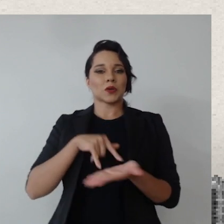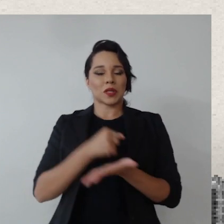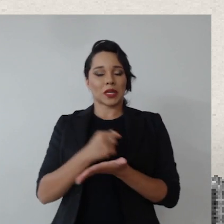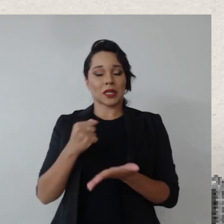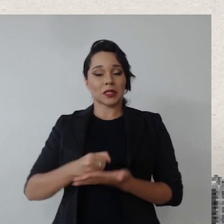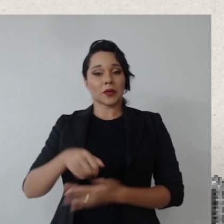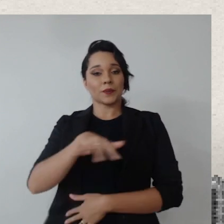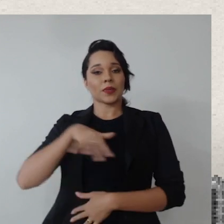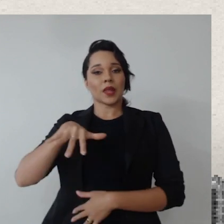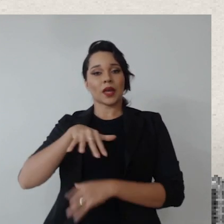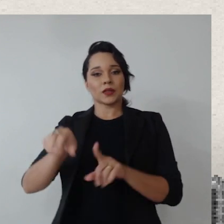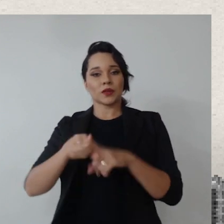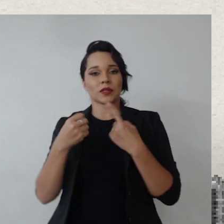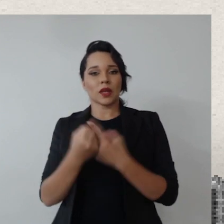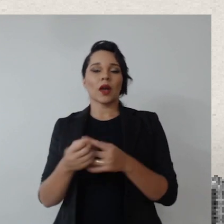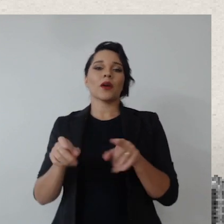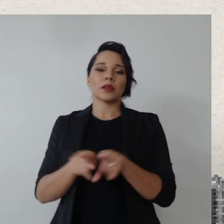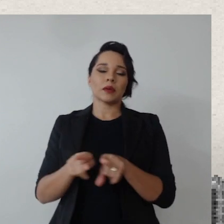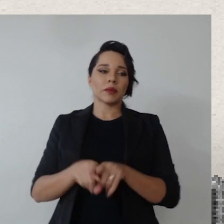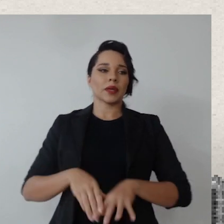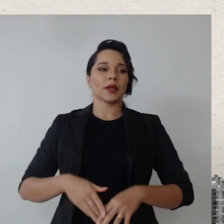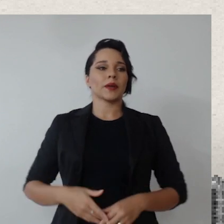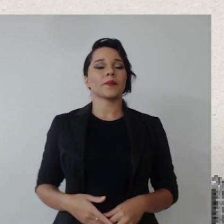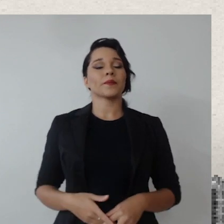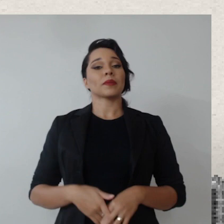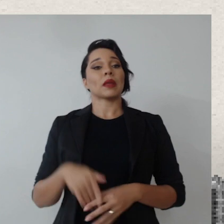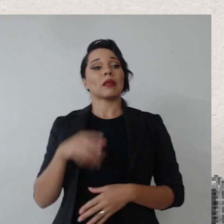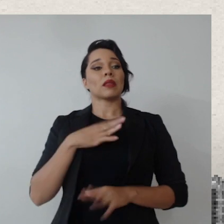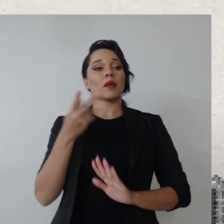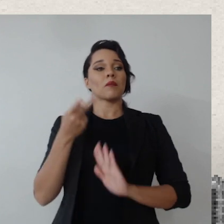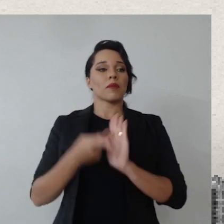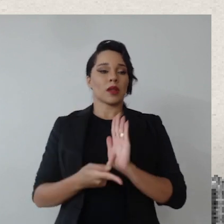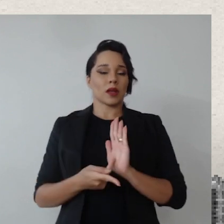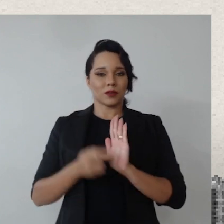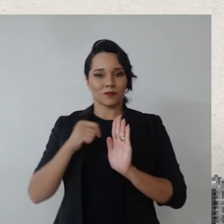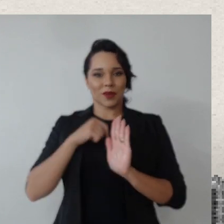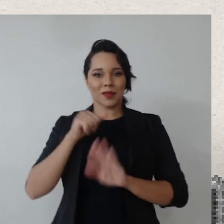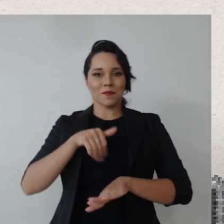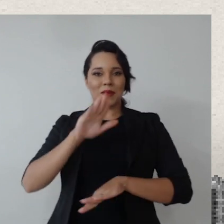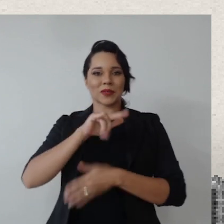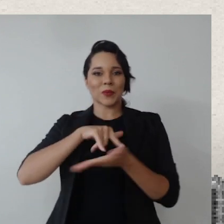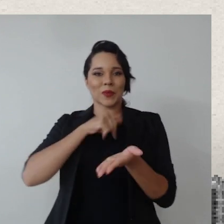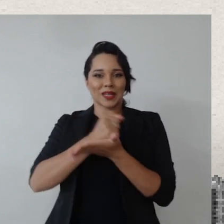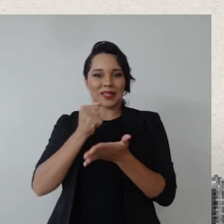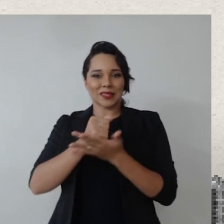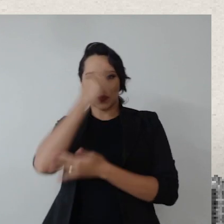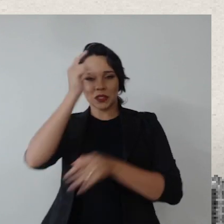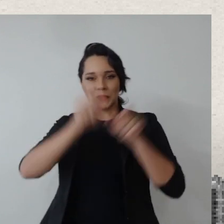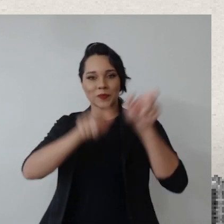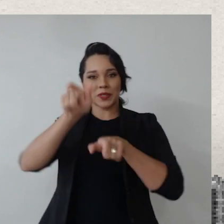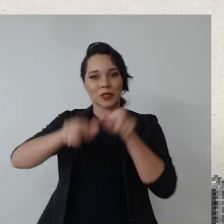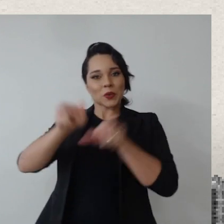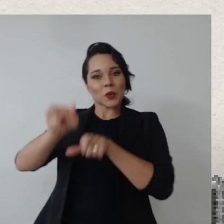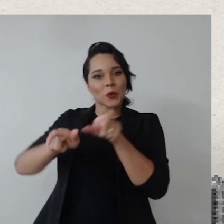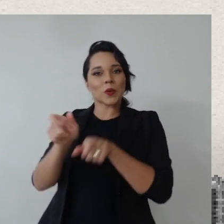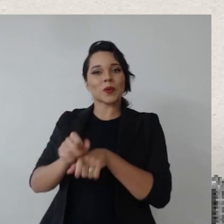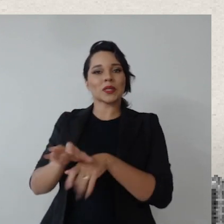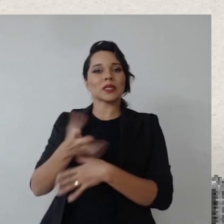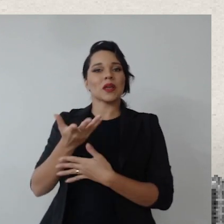contratações. área social também, nós temos aí planos para aumentar contratações de pessoas